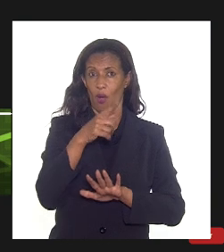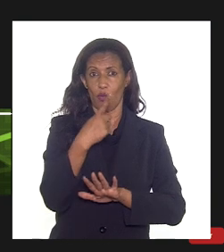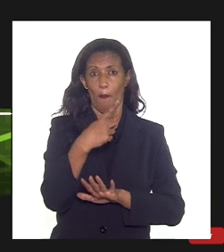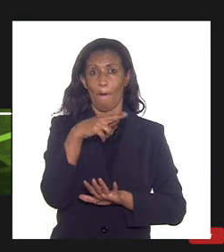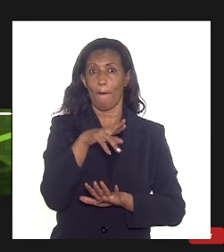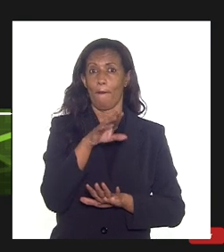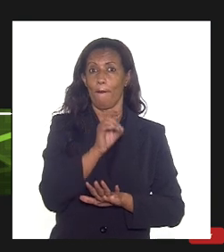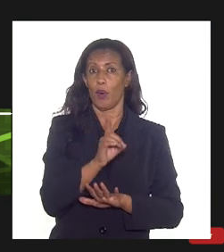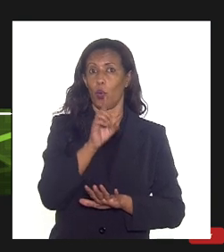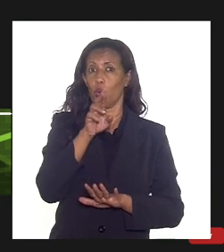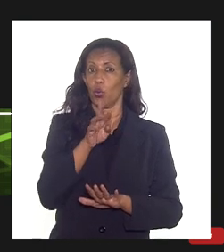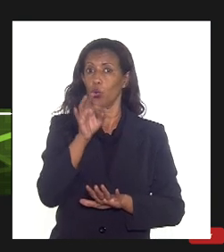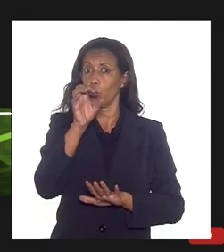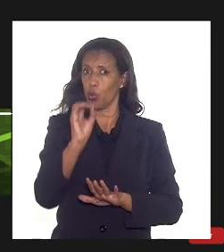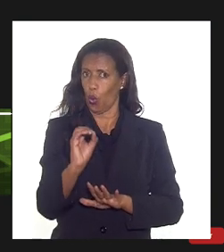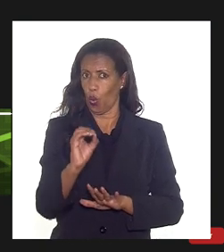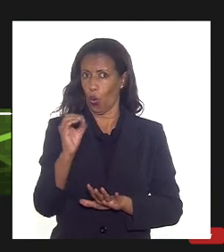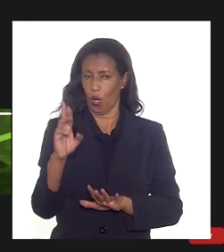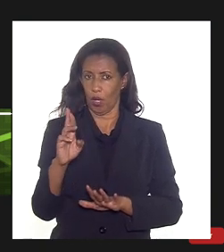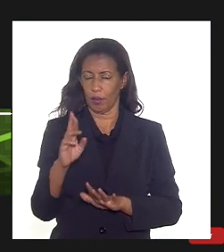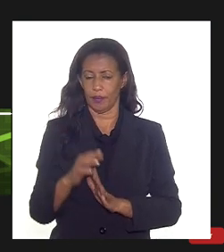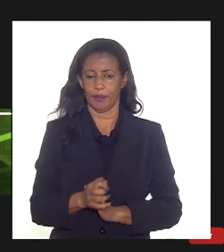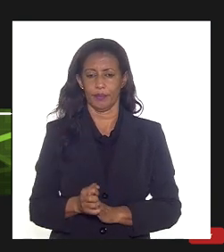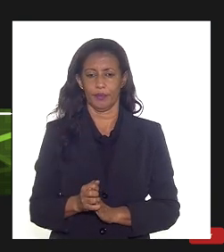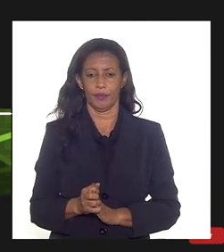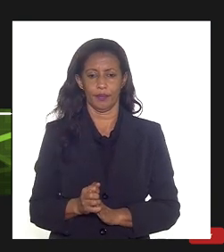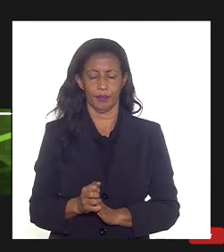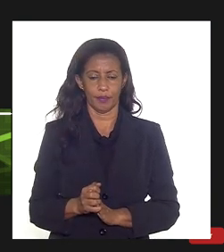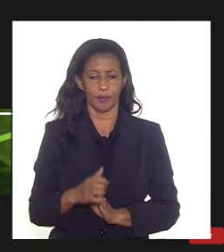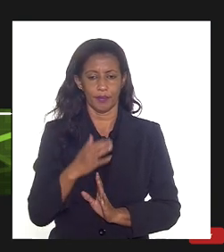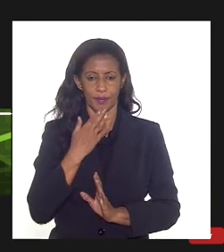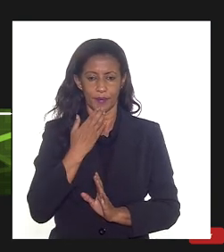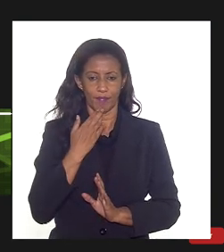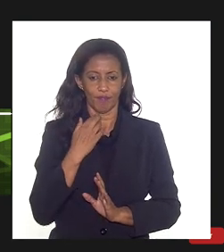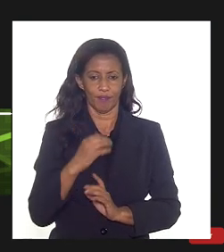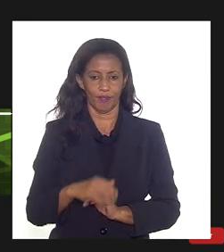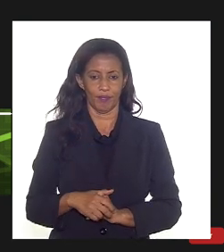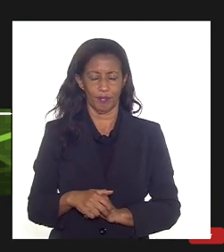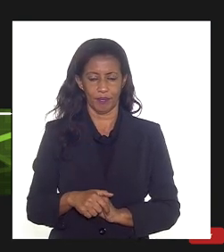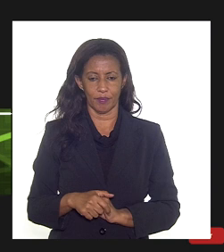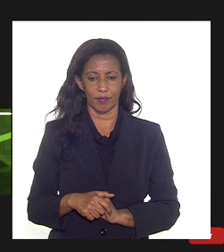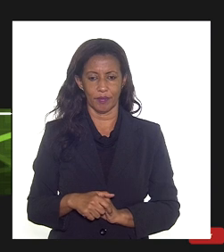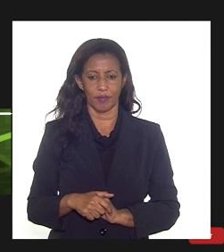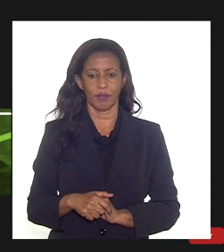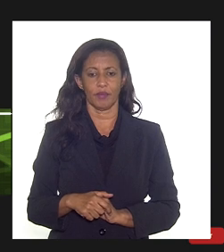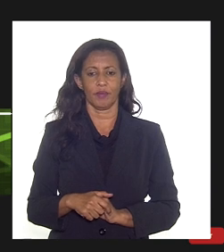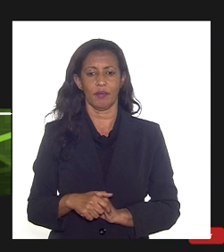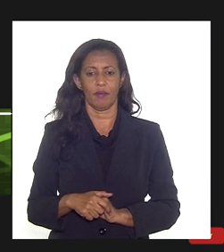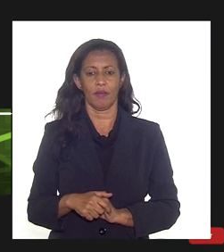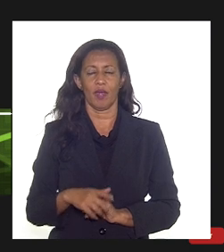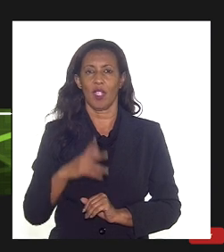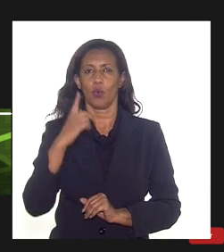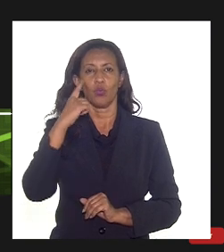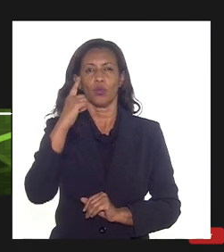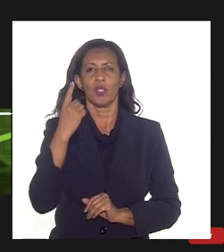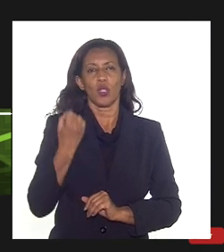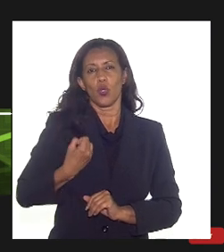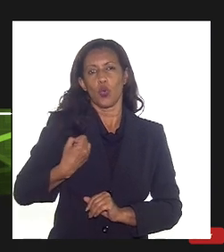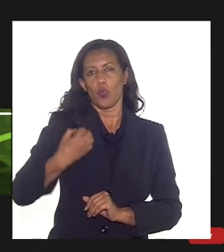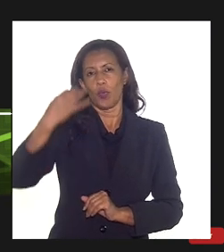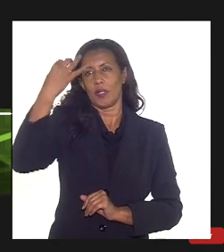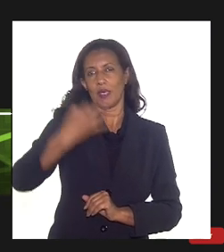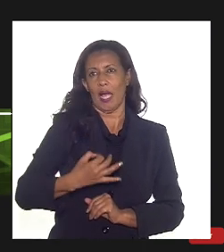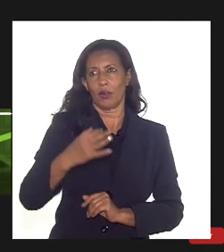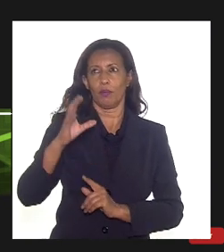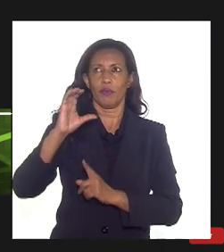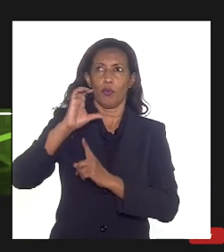cliente eu teria que somar ainda essas outras parcelas de transporte distribuição e importe eu não saberia dizer números exatos mas se for um cliente por